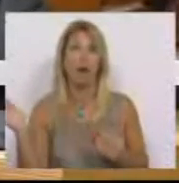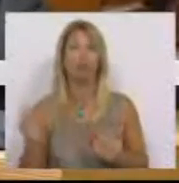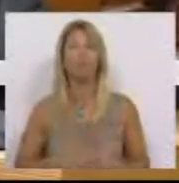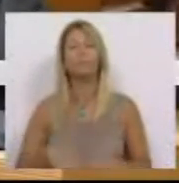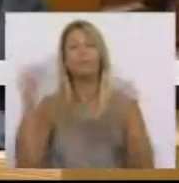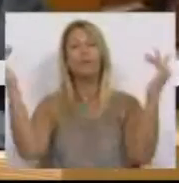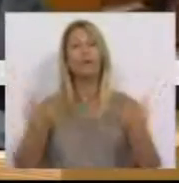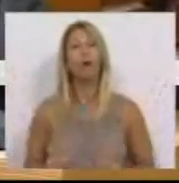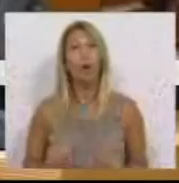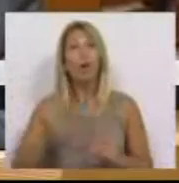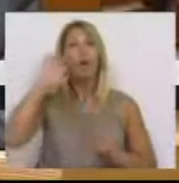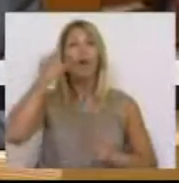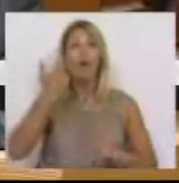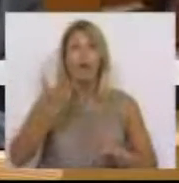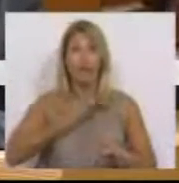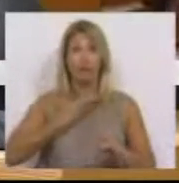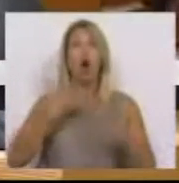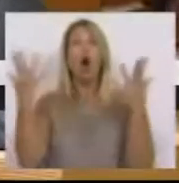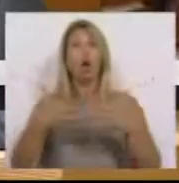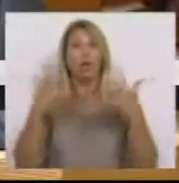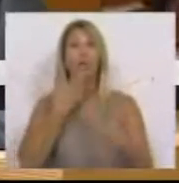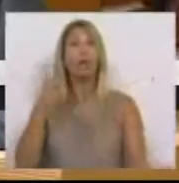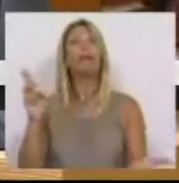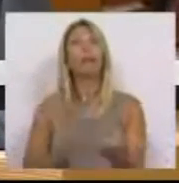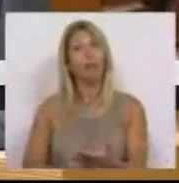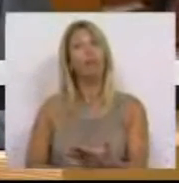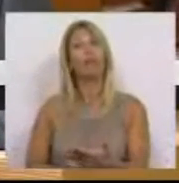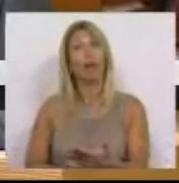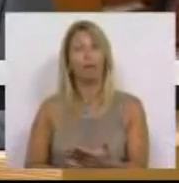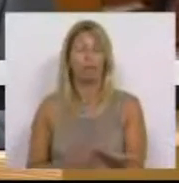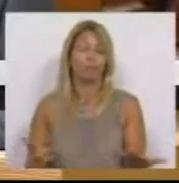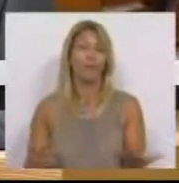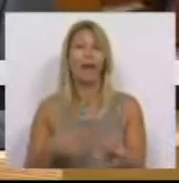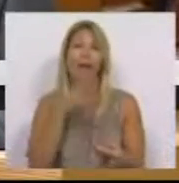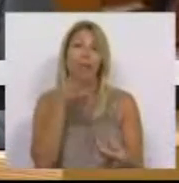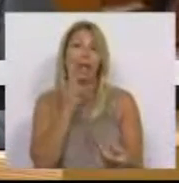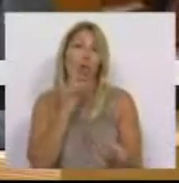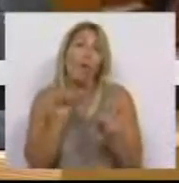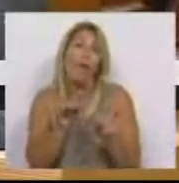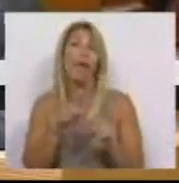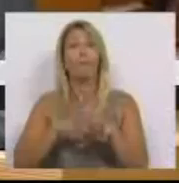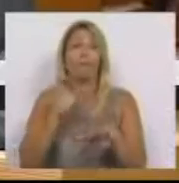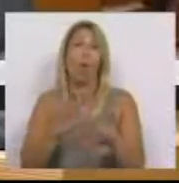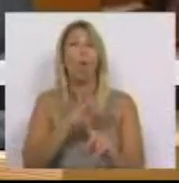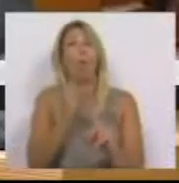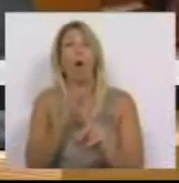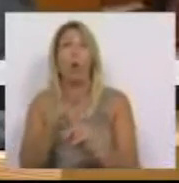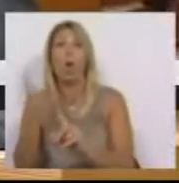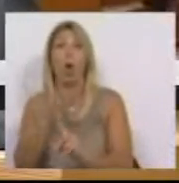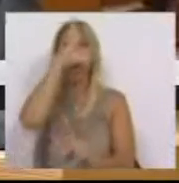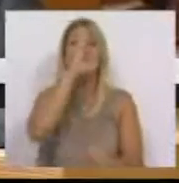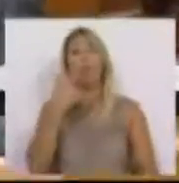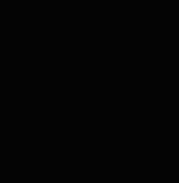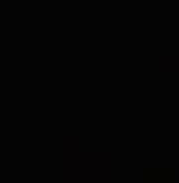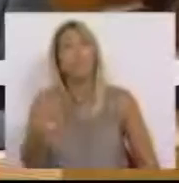orçamental, na realidade, não passa de um pretexto para, ano após ano, o Governo ir impondo brutais sacrifícios à